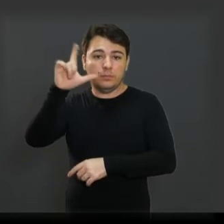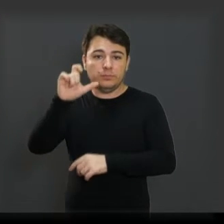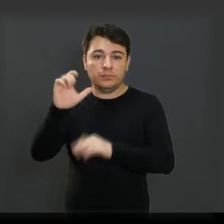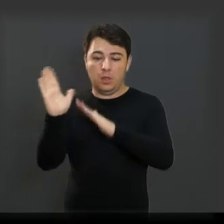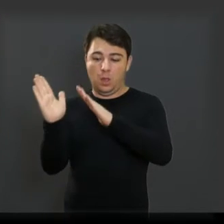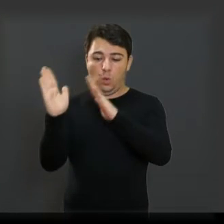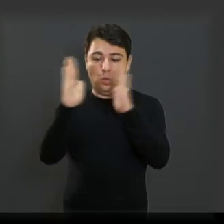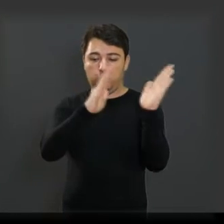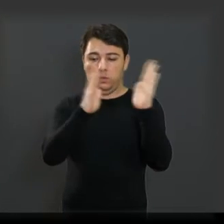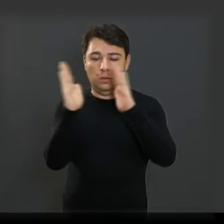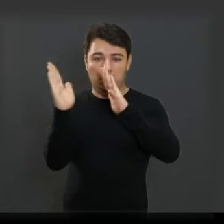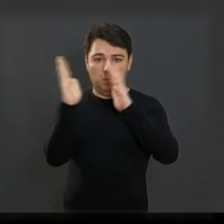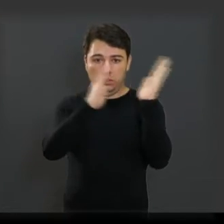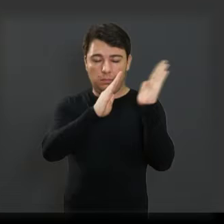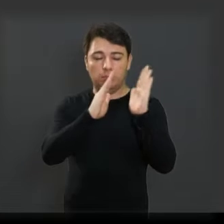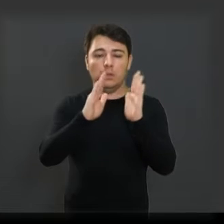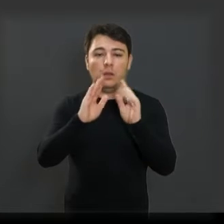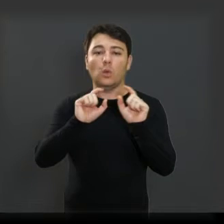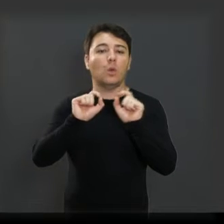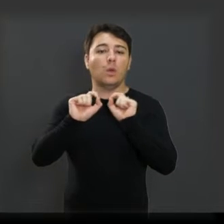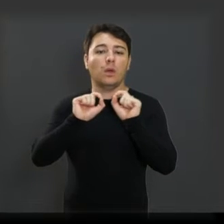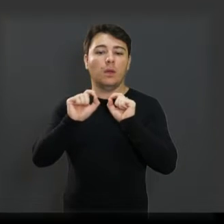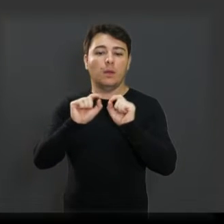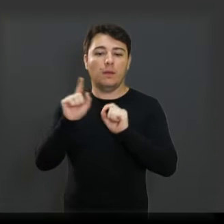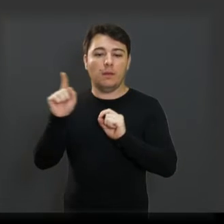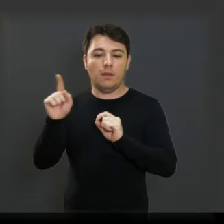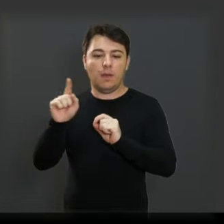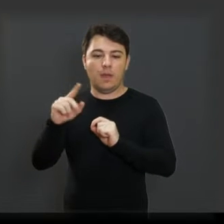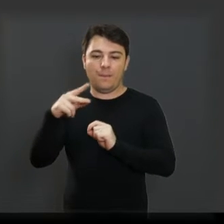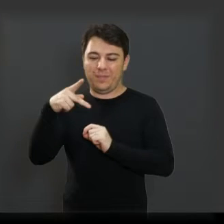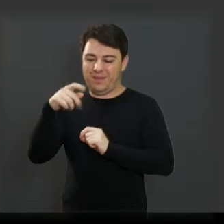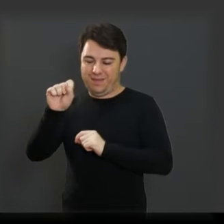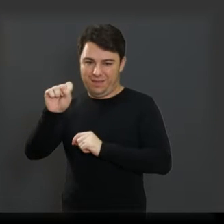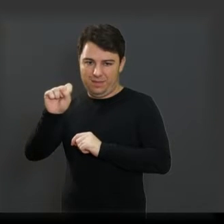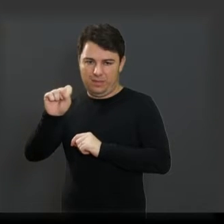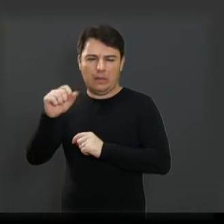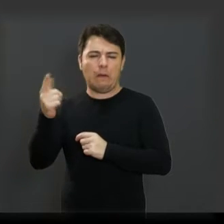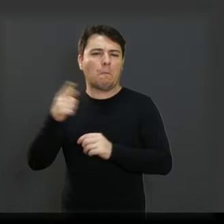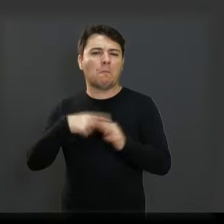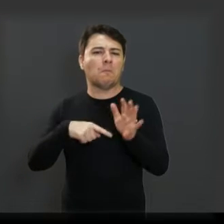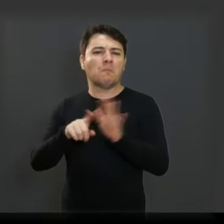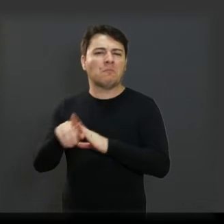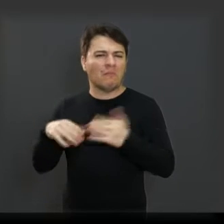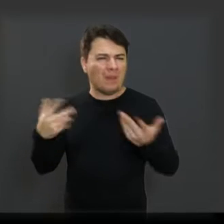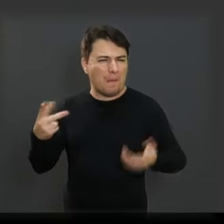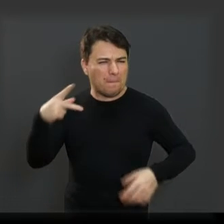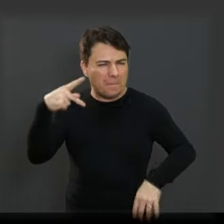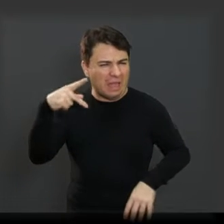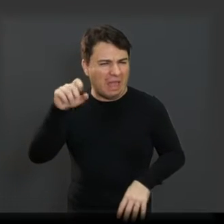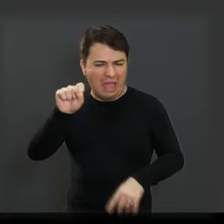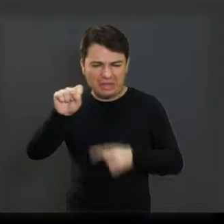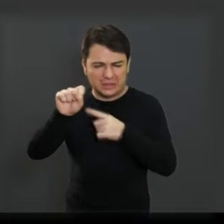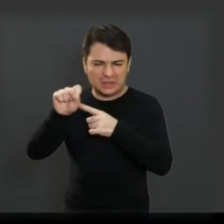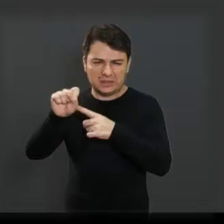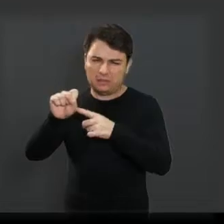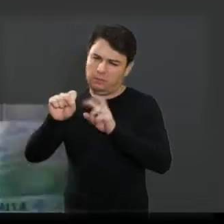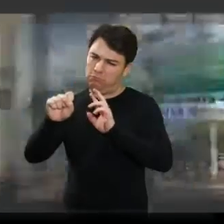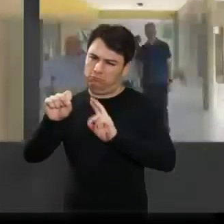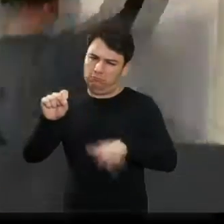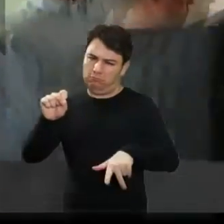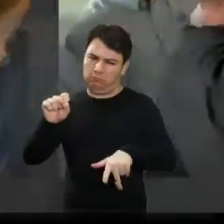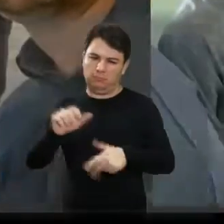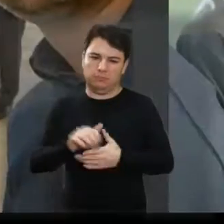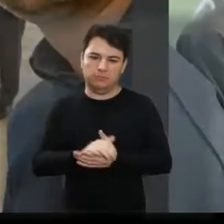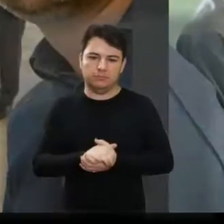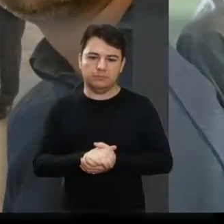líder do governo, Paulo Landim, junto ao prefeito, pronto-socorro do Melhado está voltando. Então, qual pronto-socorro do Melhado que vai voltar? Pode passar a próxima, por